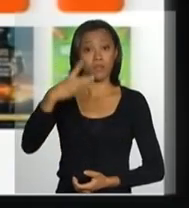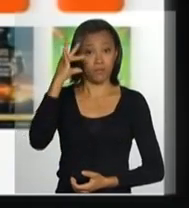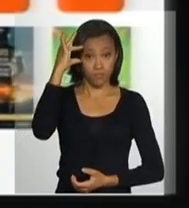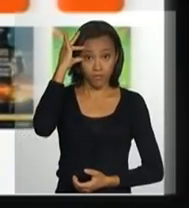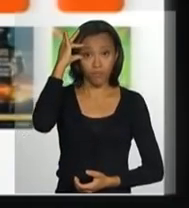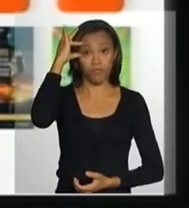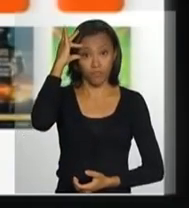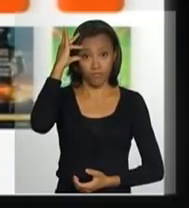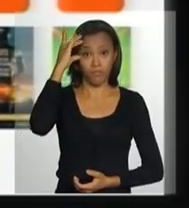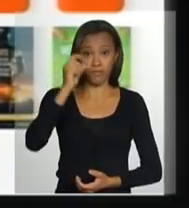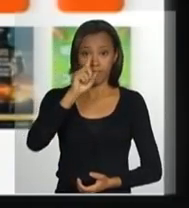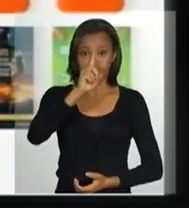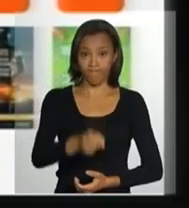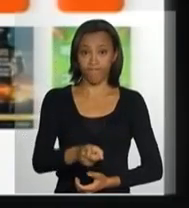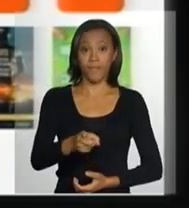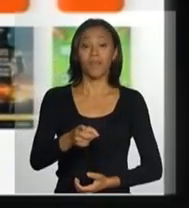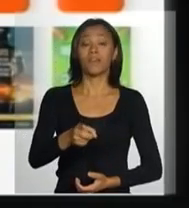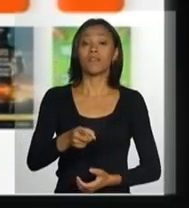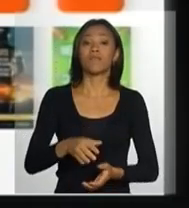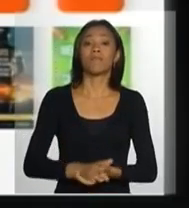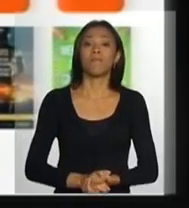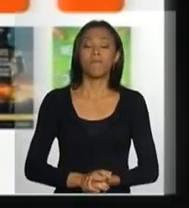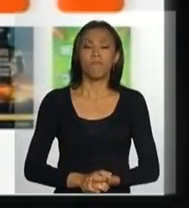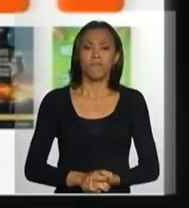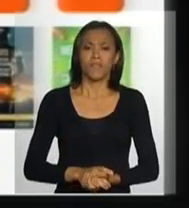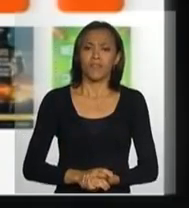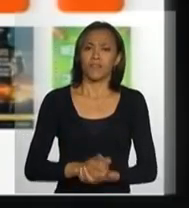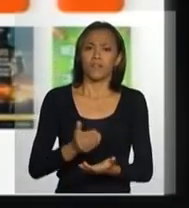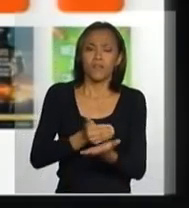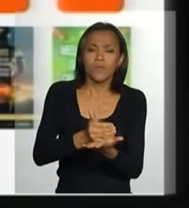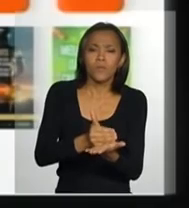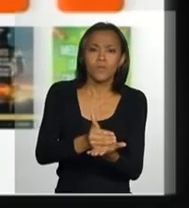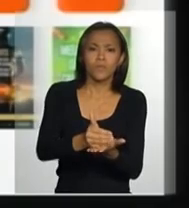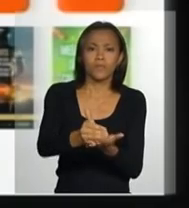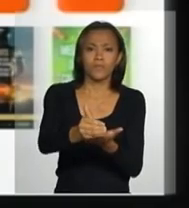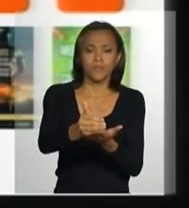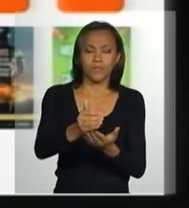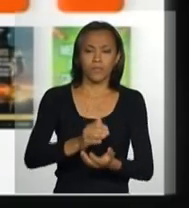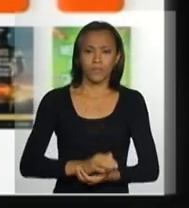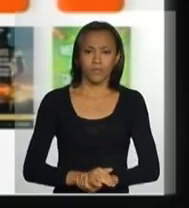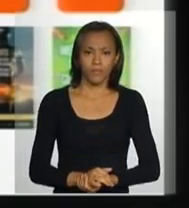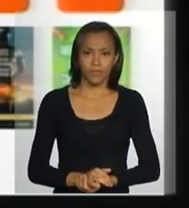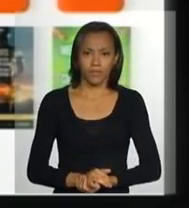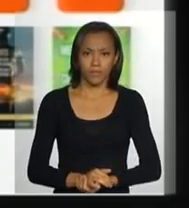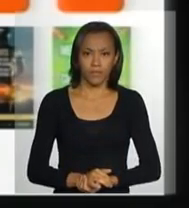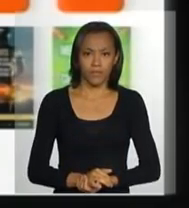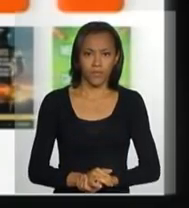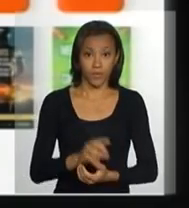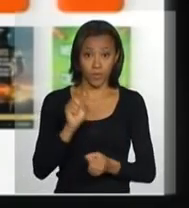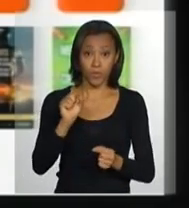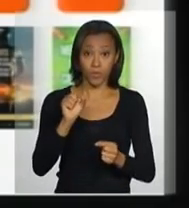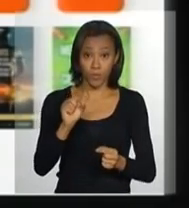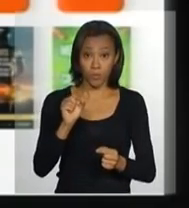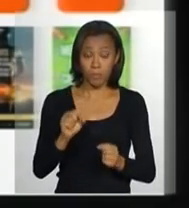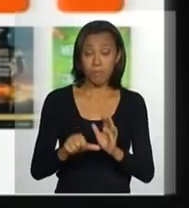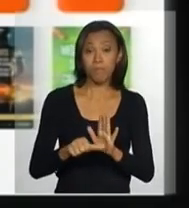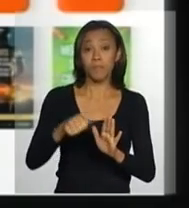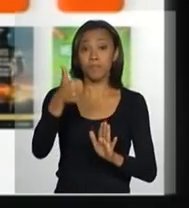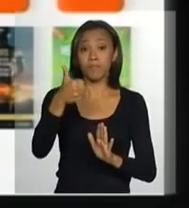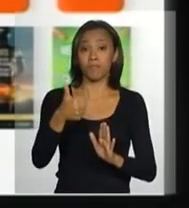empunhou a partir do seguinte princípio,